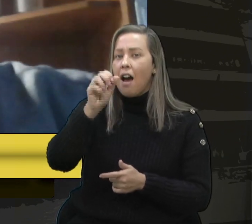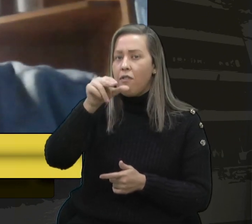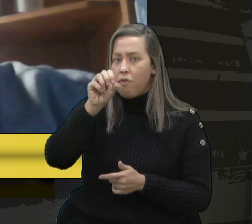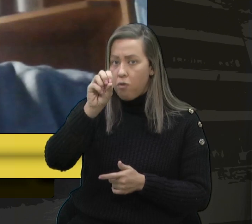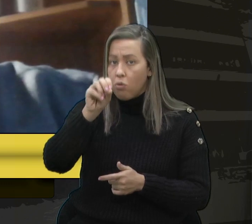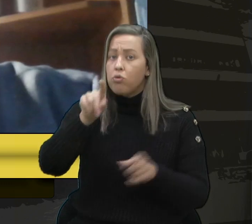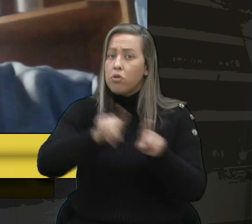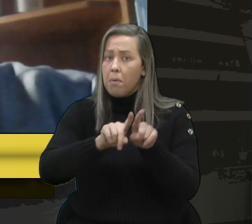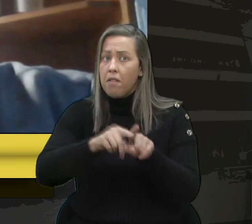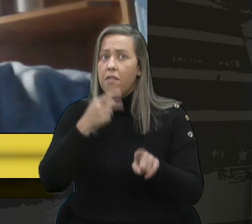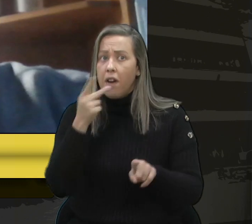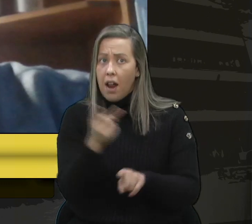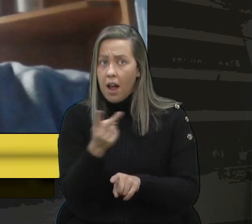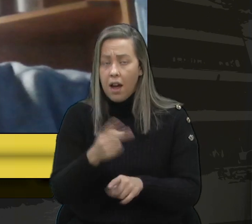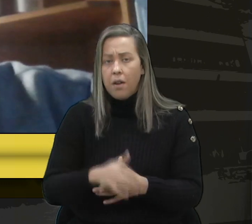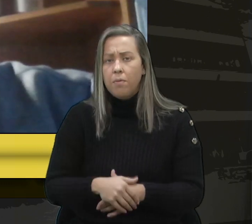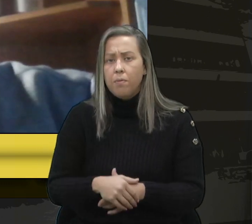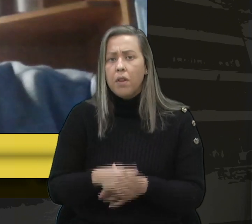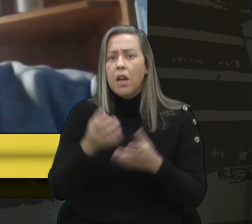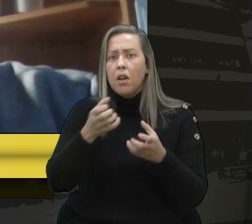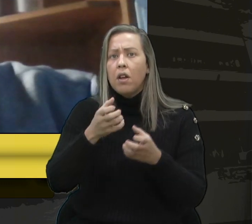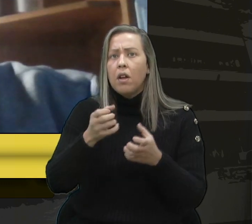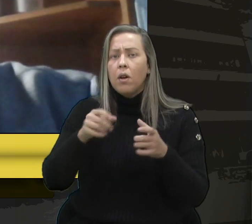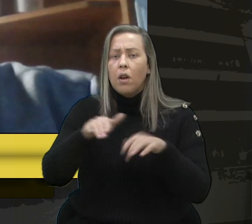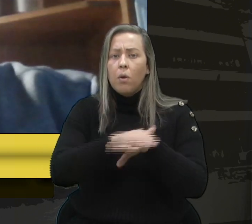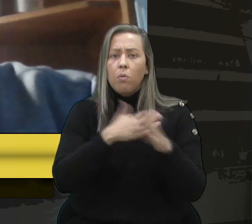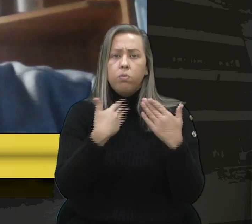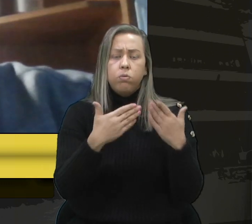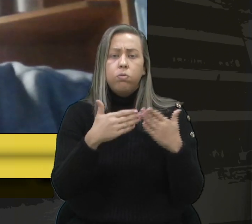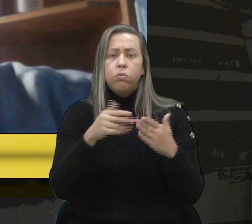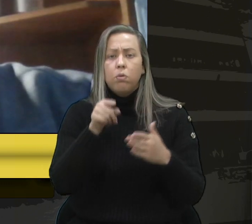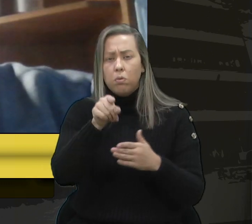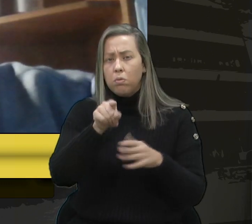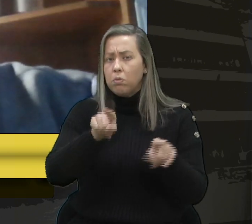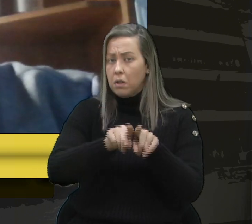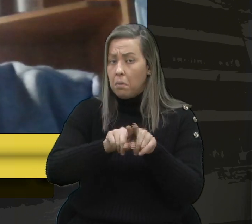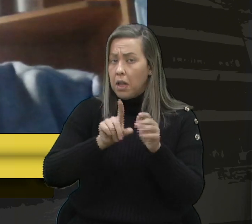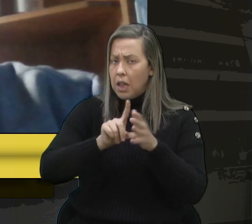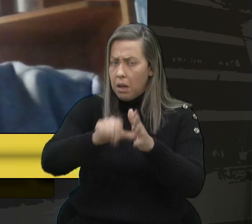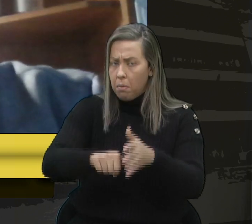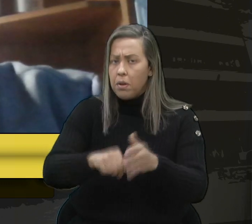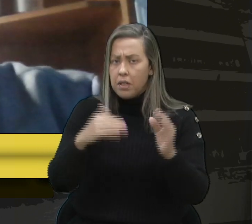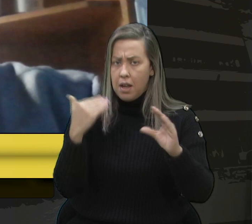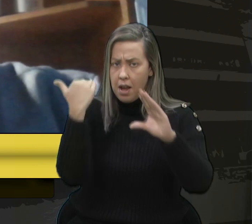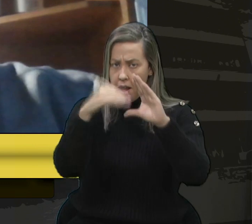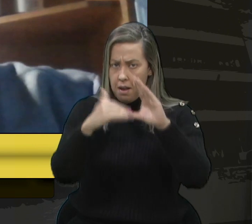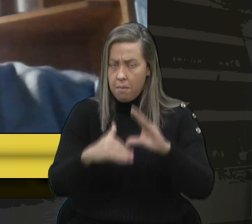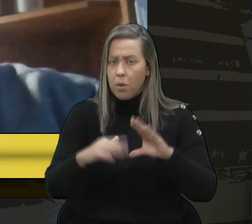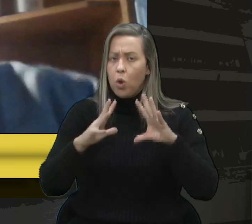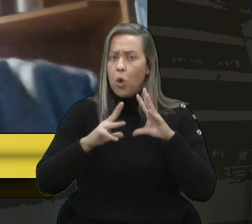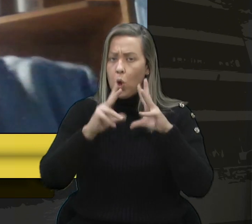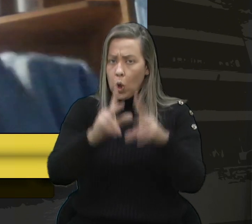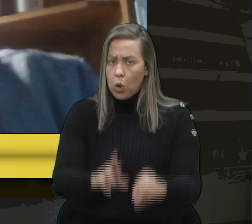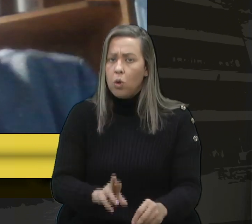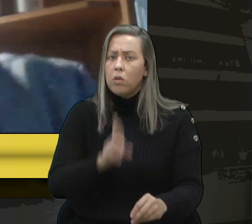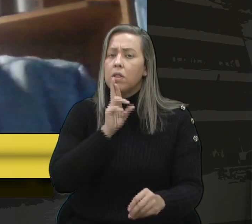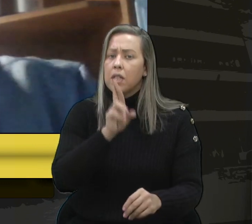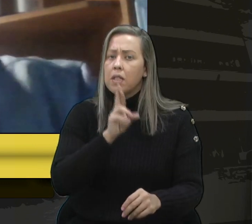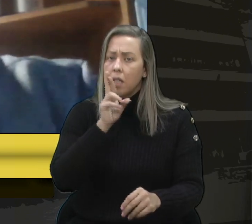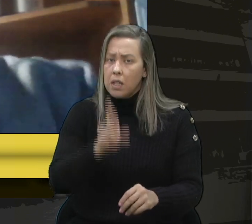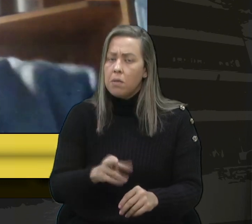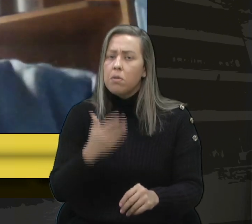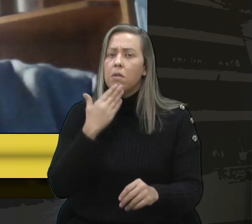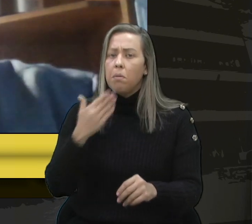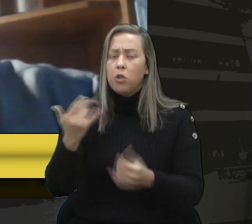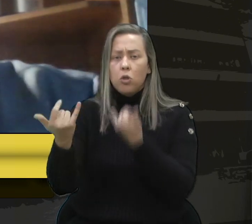sobre esse tema. Então, posteriormente, eu vou estar conversando com o senhor e encaminhando essa resposta, pedido de informação, que é